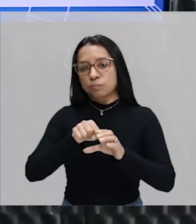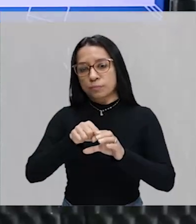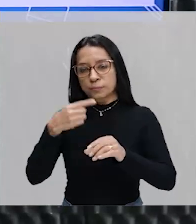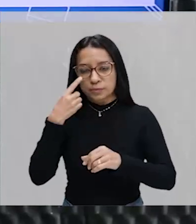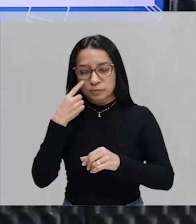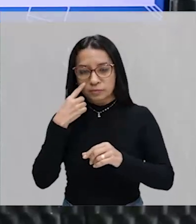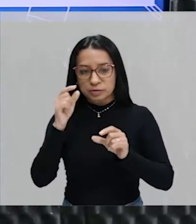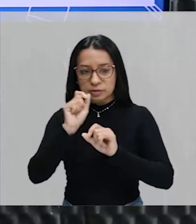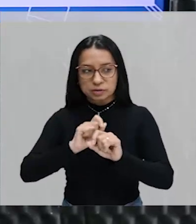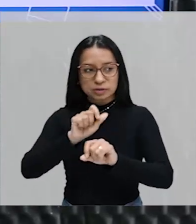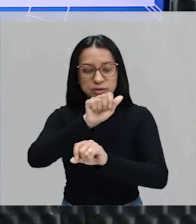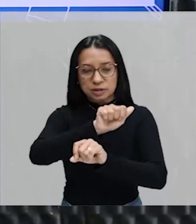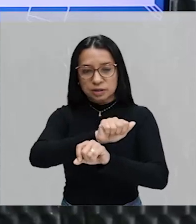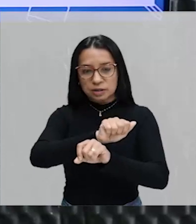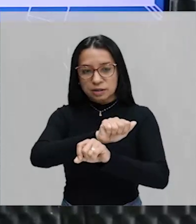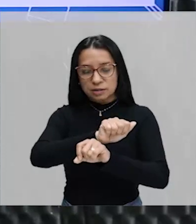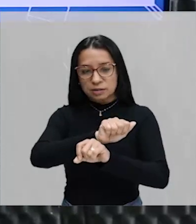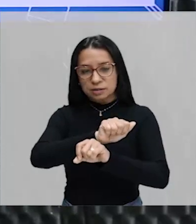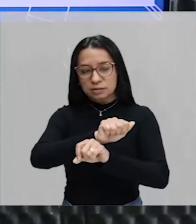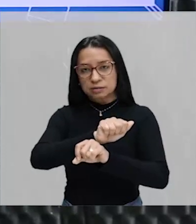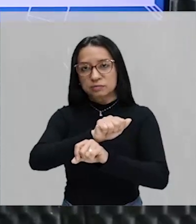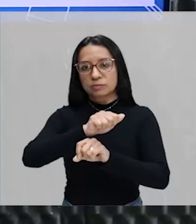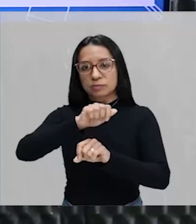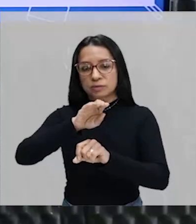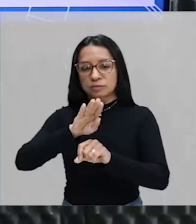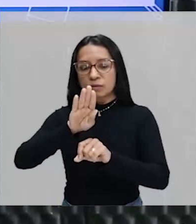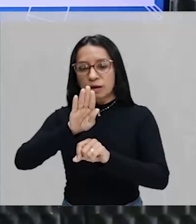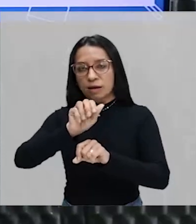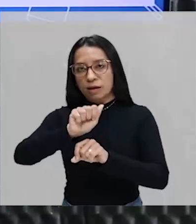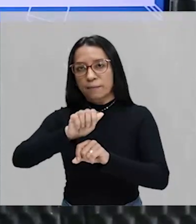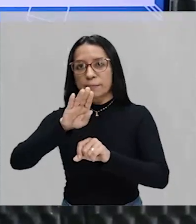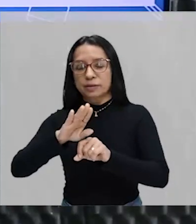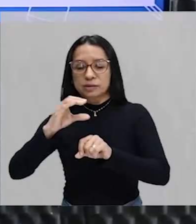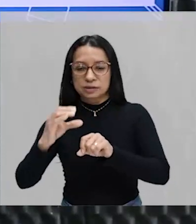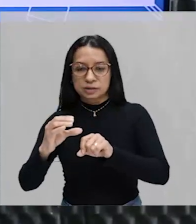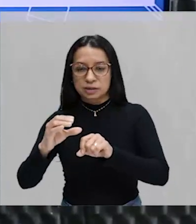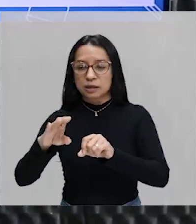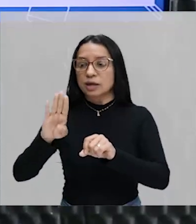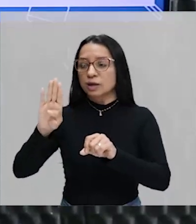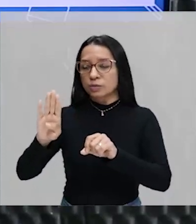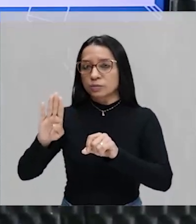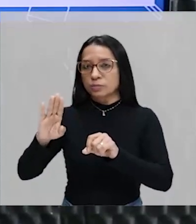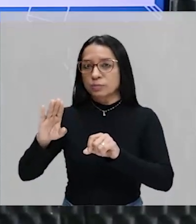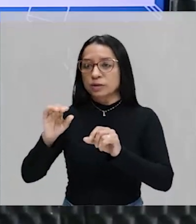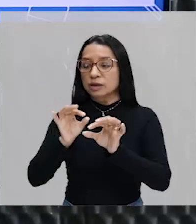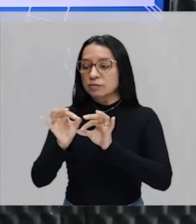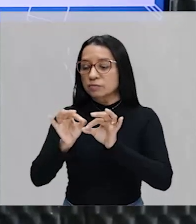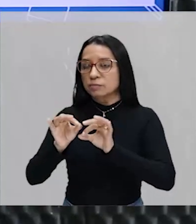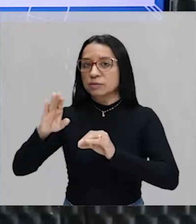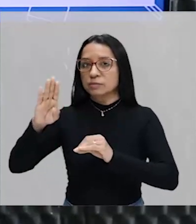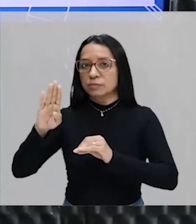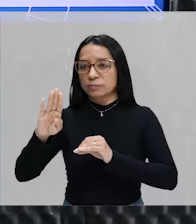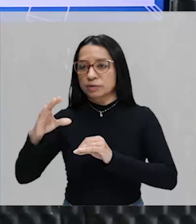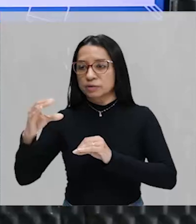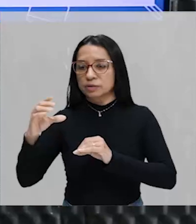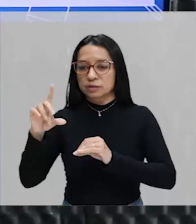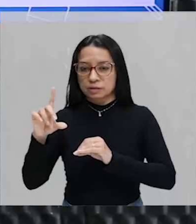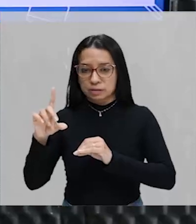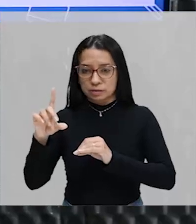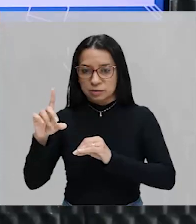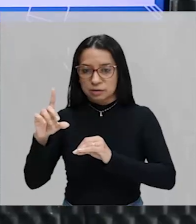Veja que A é formado por A, e C e o conjunto B é formado por C e D. Lembre também,